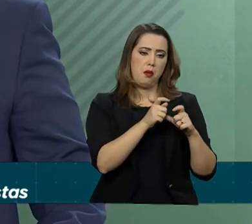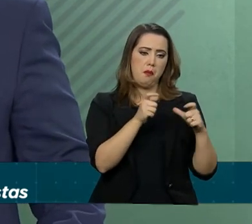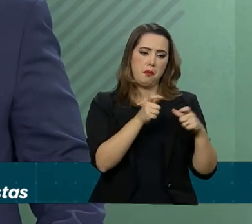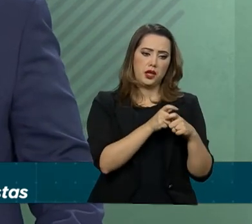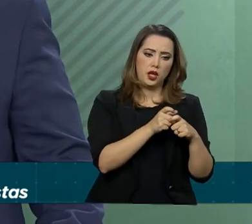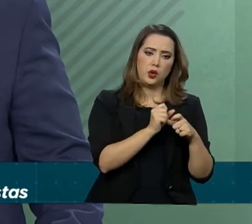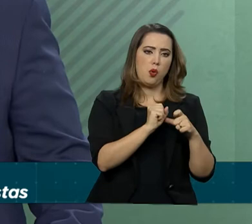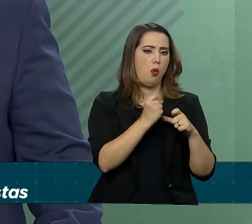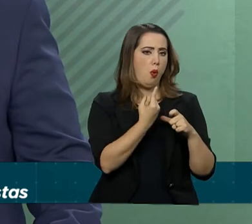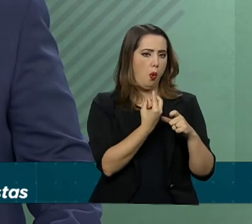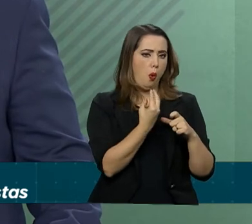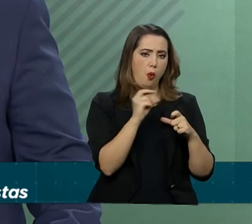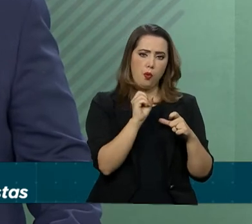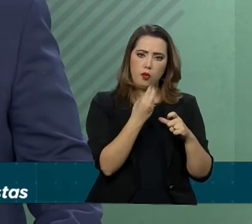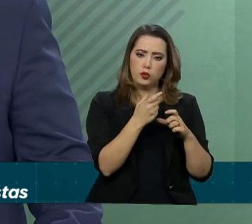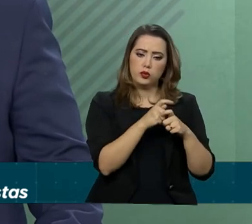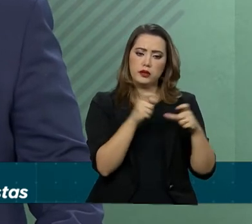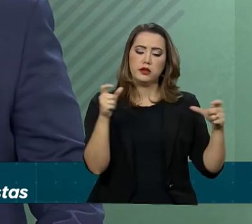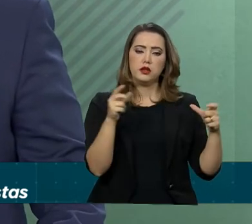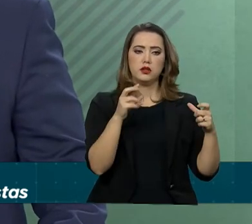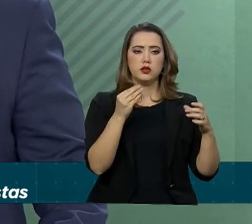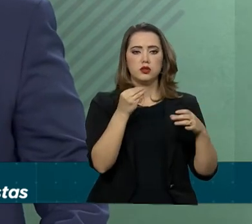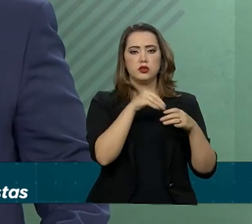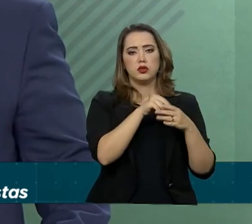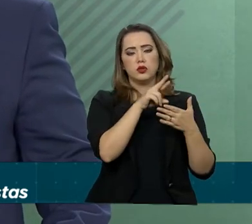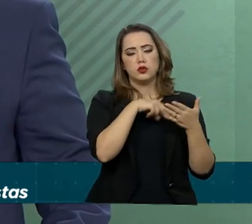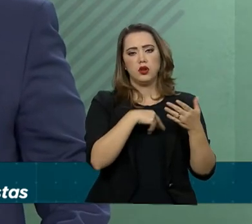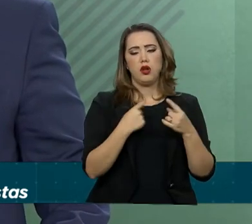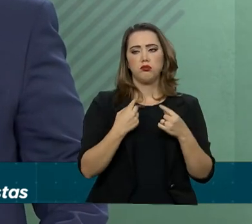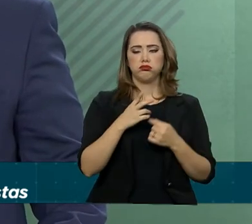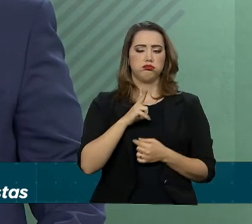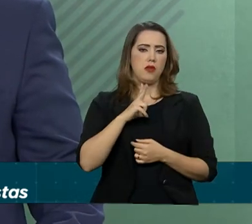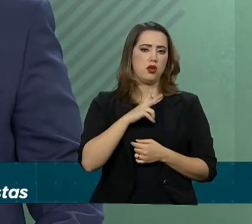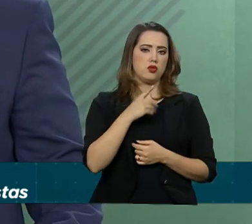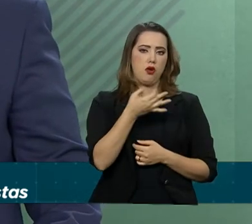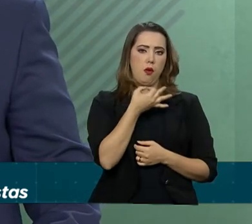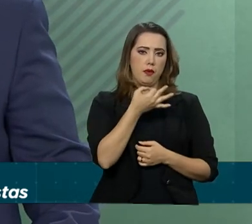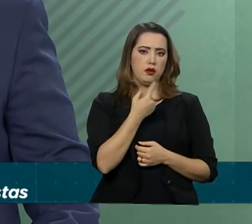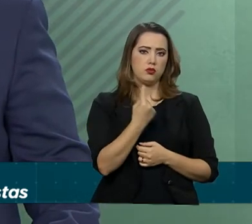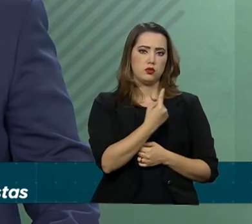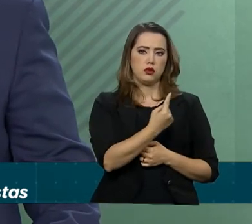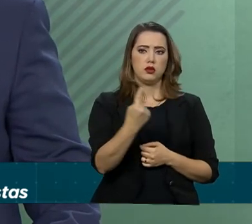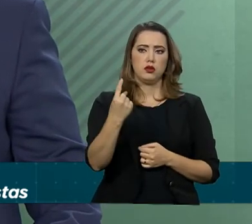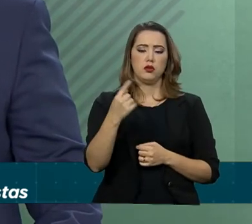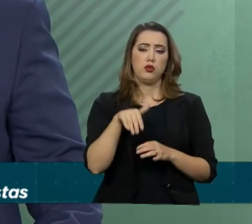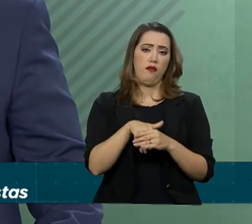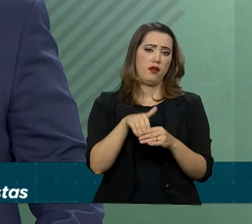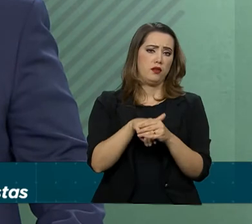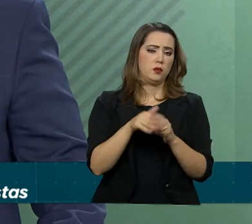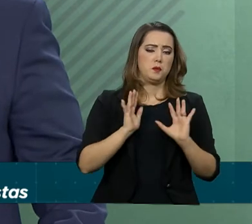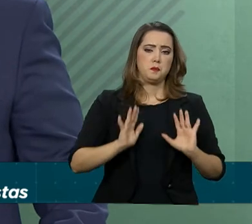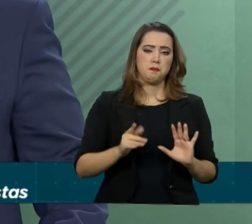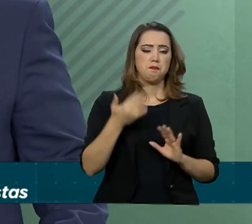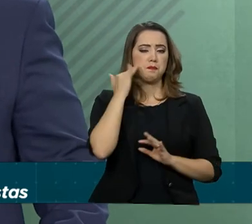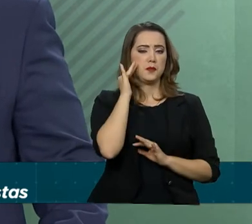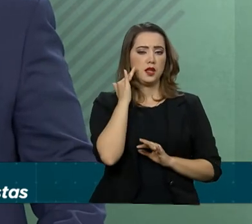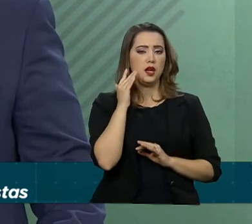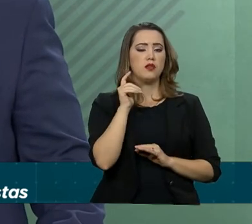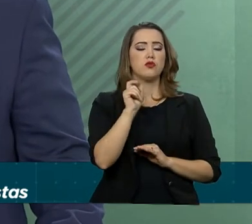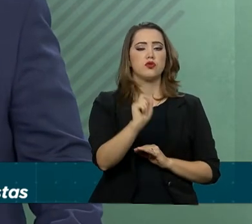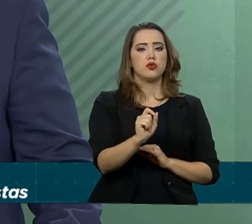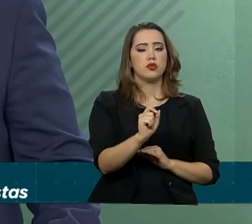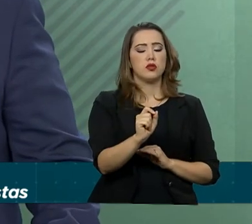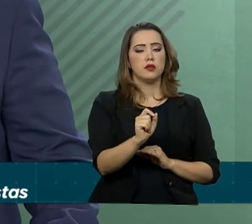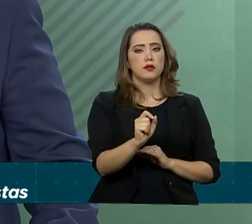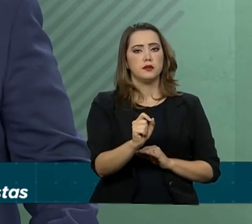grandes em cima do relatório, a partir da percepção de cada um daqueles legisladores. E em entendendo isso, ele há